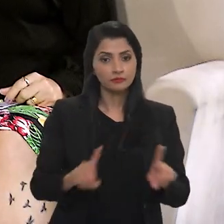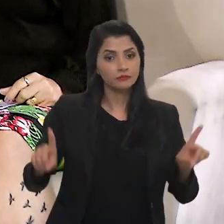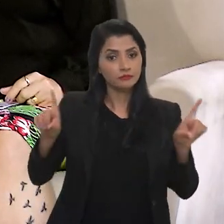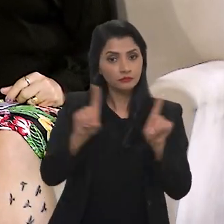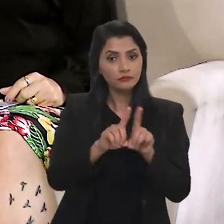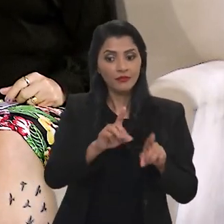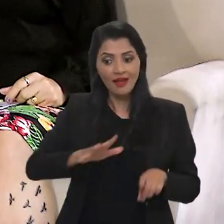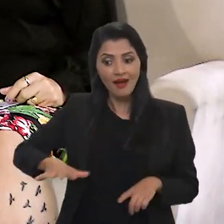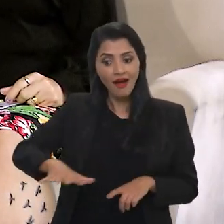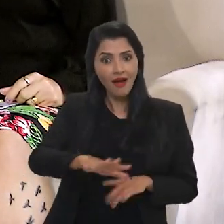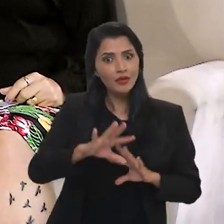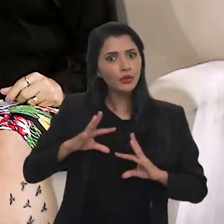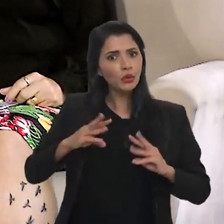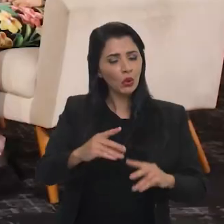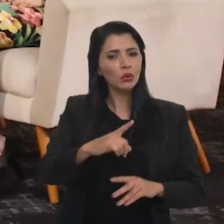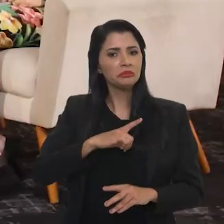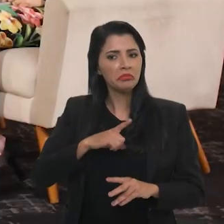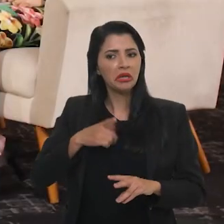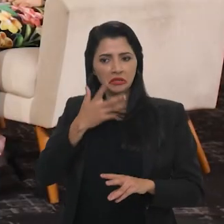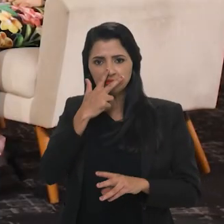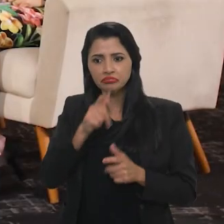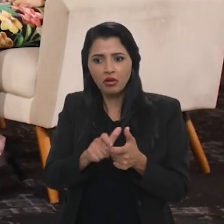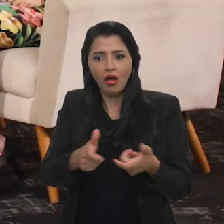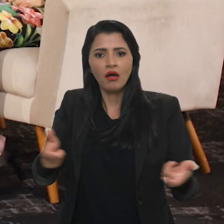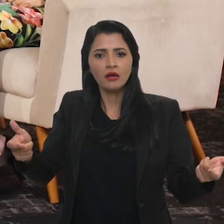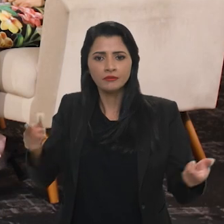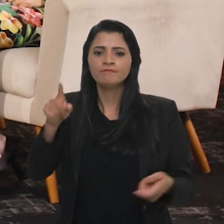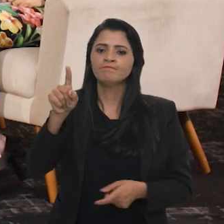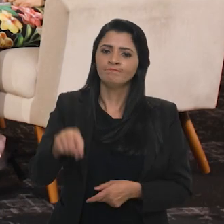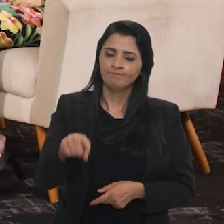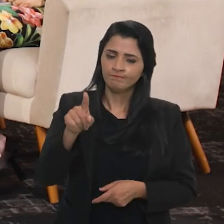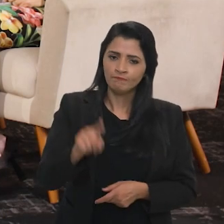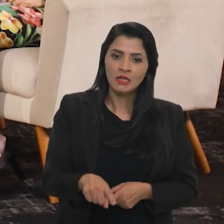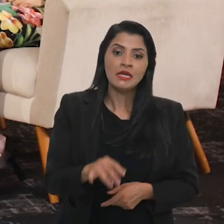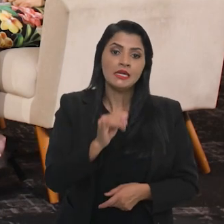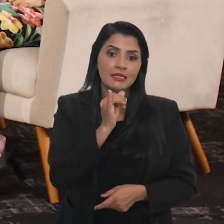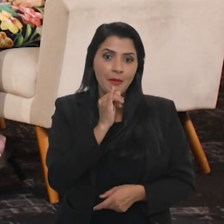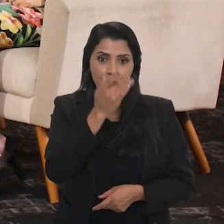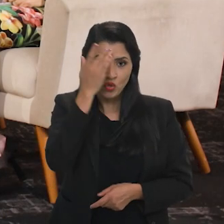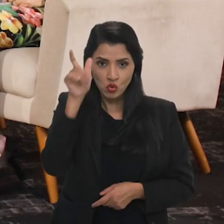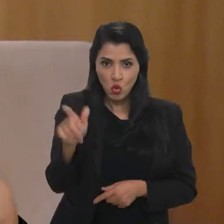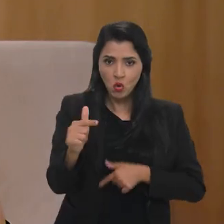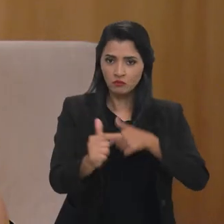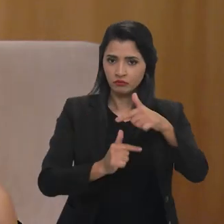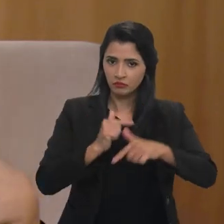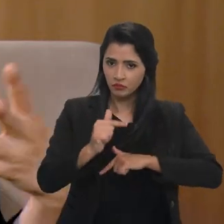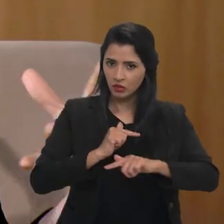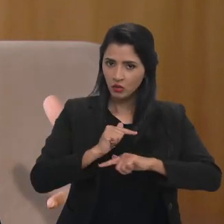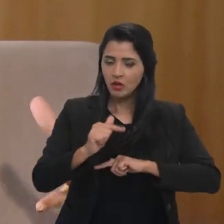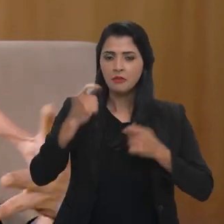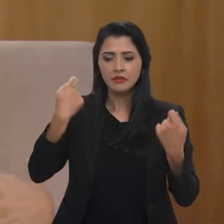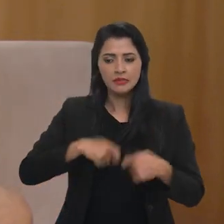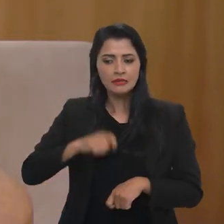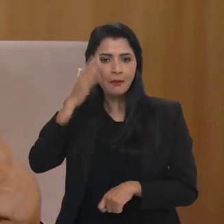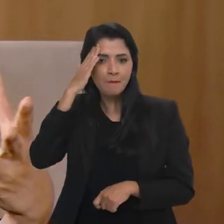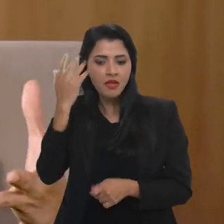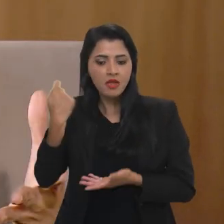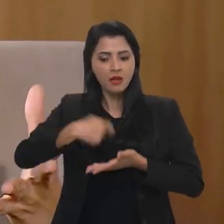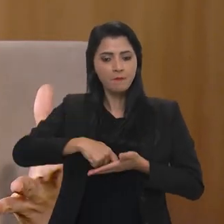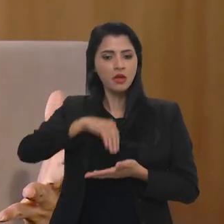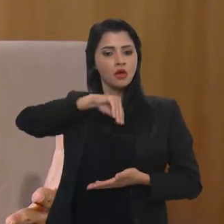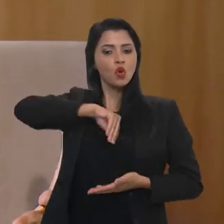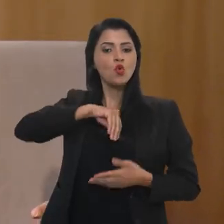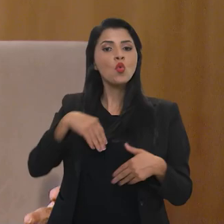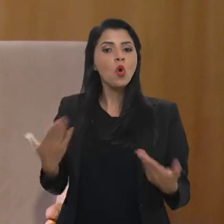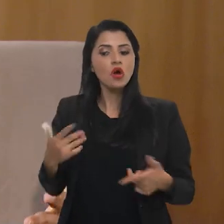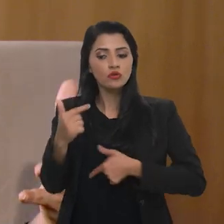todas as esferas, né, Estela? Exatamente, aí a gente tem que, por exemplo, o trabalhador tem que saber, tem transparência, saber quanto que ele vai